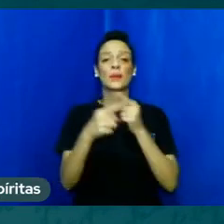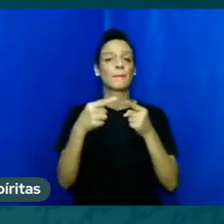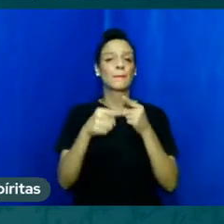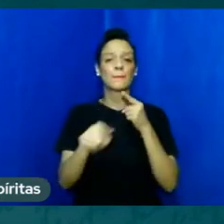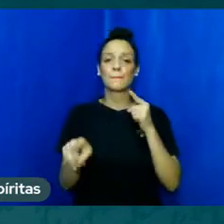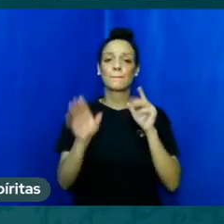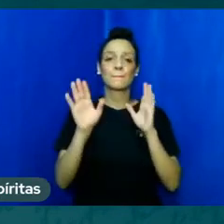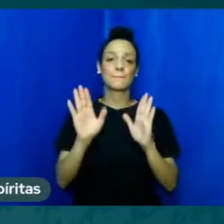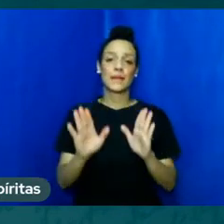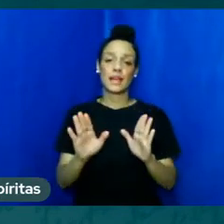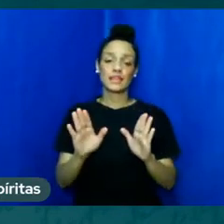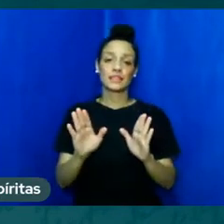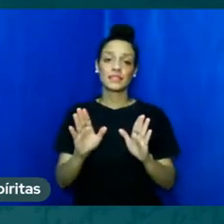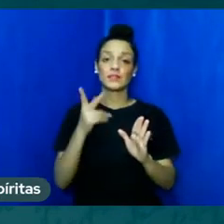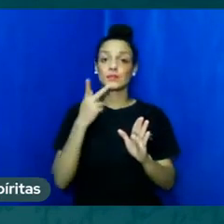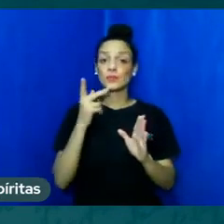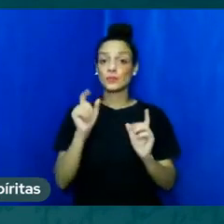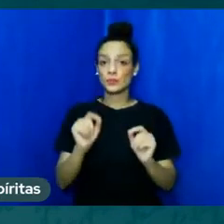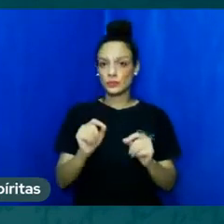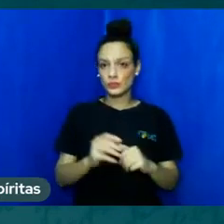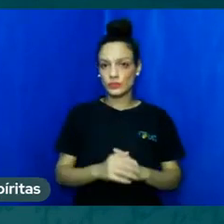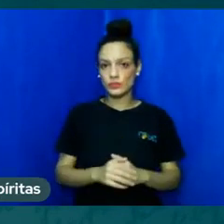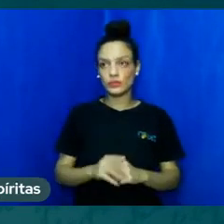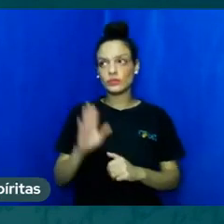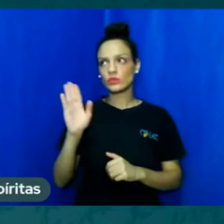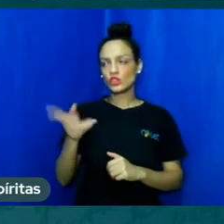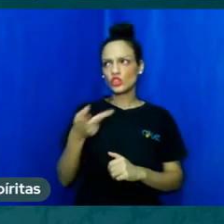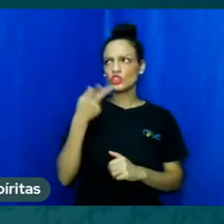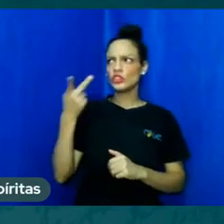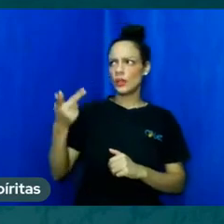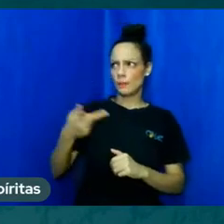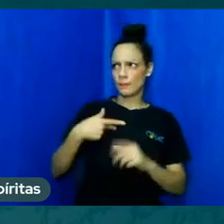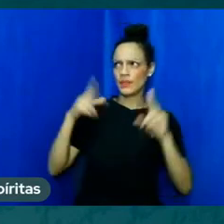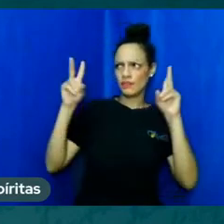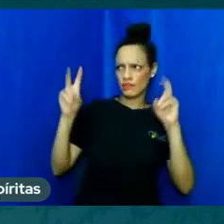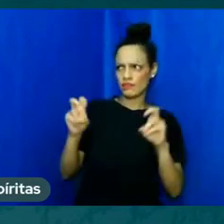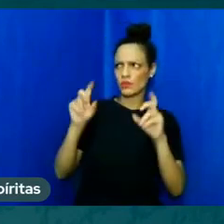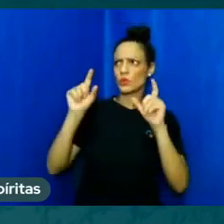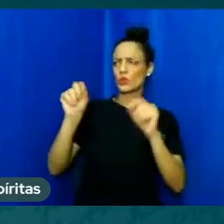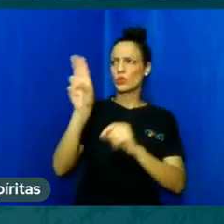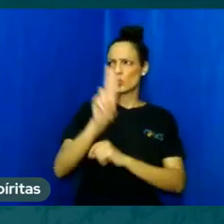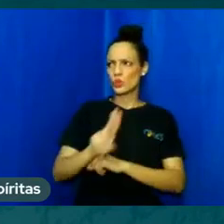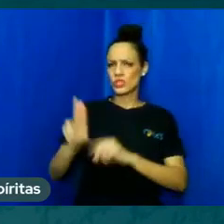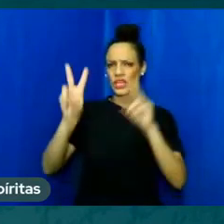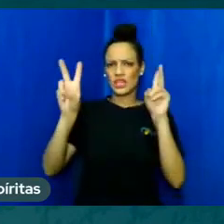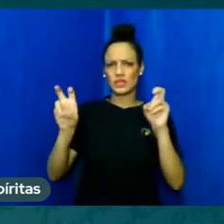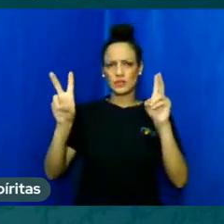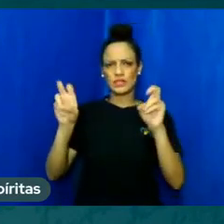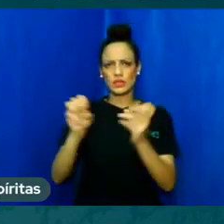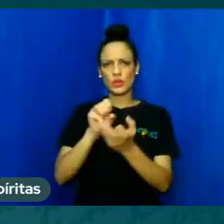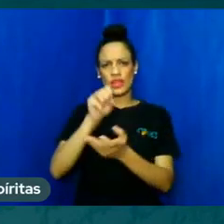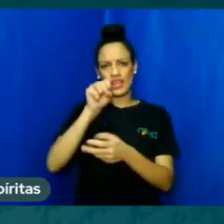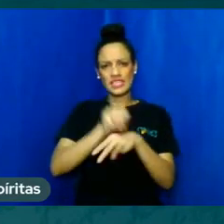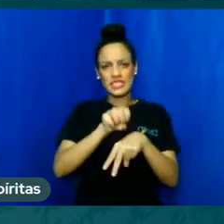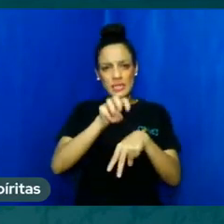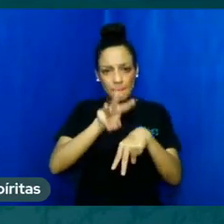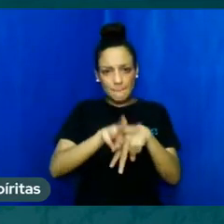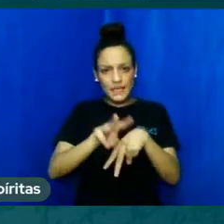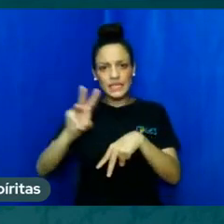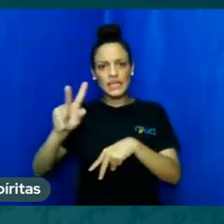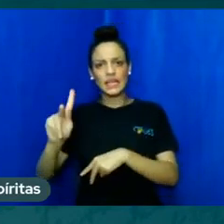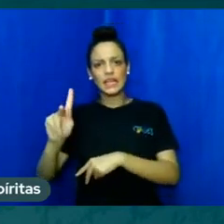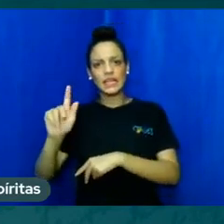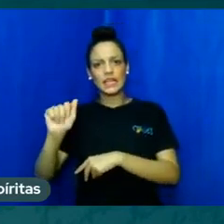mas me falaram que usar a expressão espírita kardecista é errado mas é que está